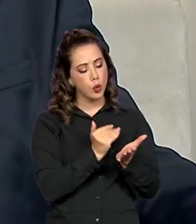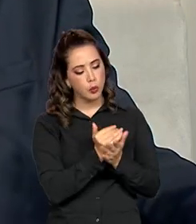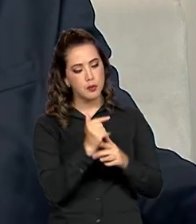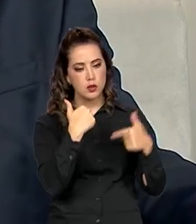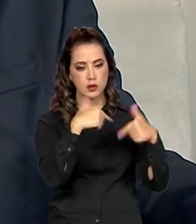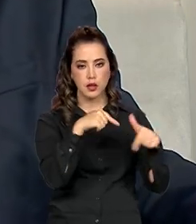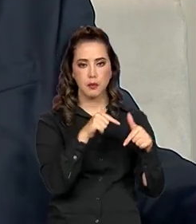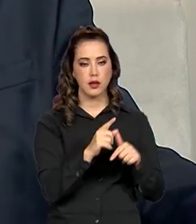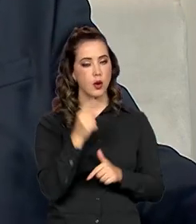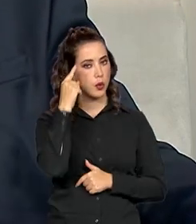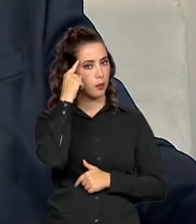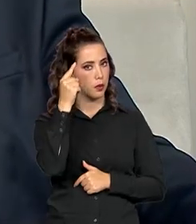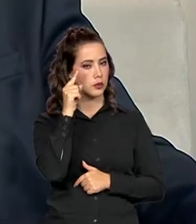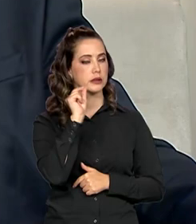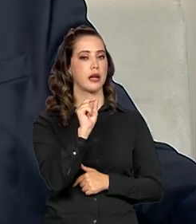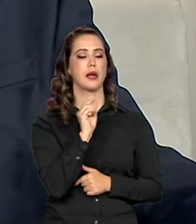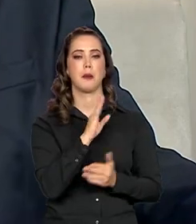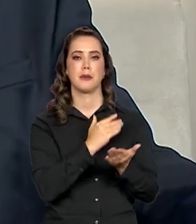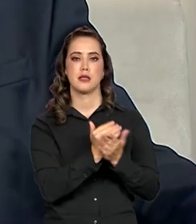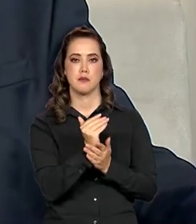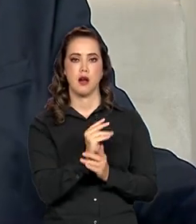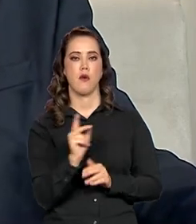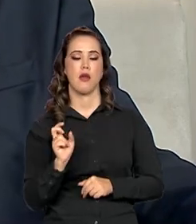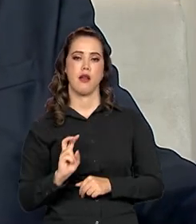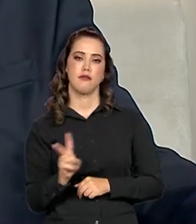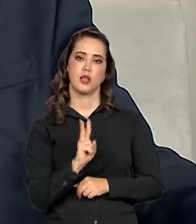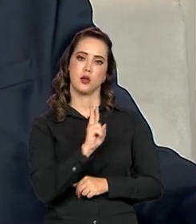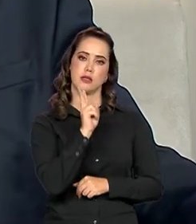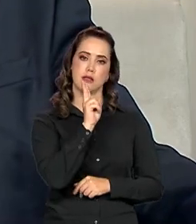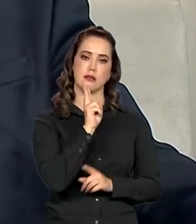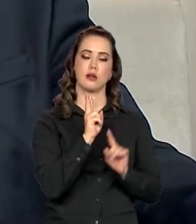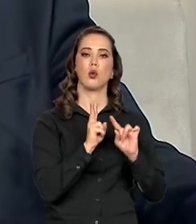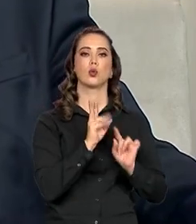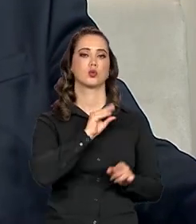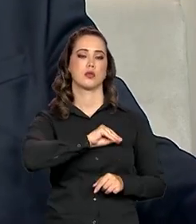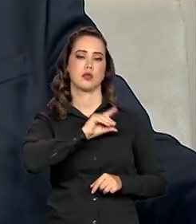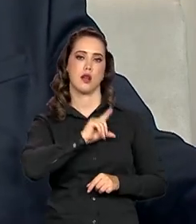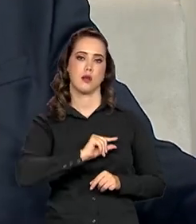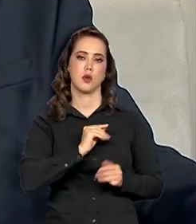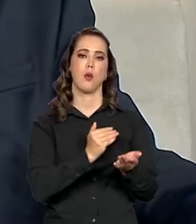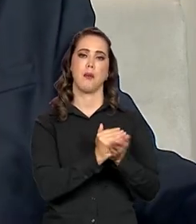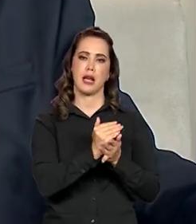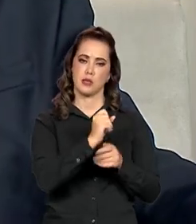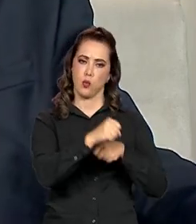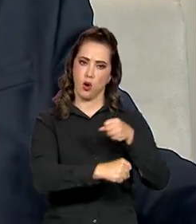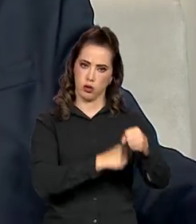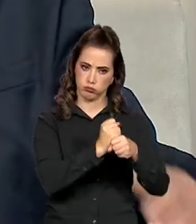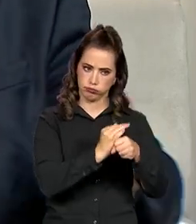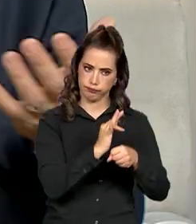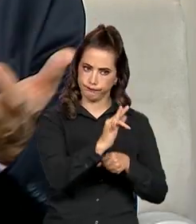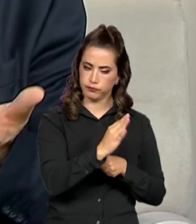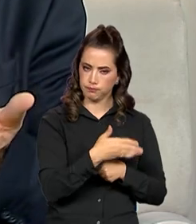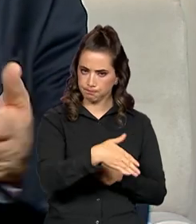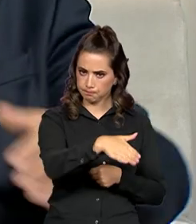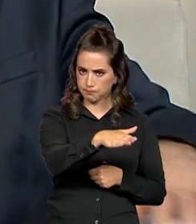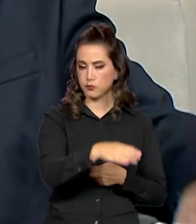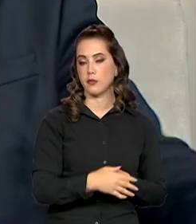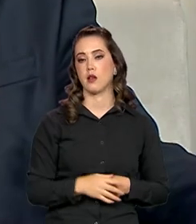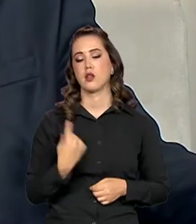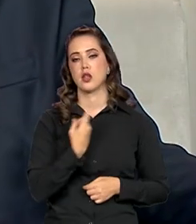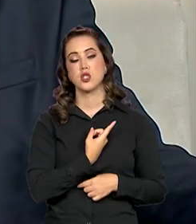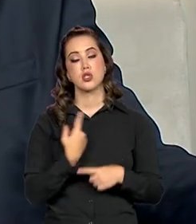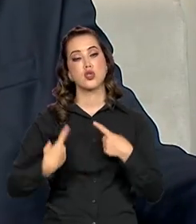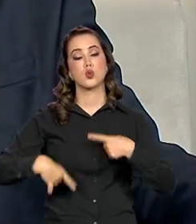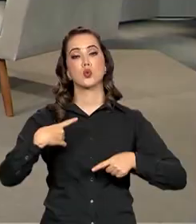especial é a política de valorização, a retomada dela, que vai valer a partir do ano seguinte. Nós estamos discutindo também,